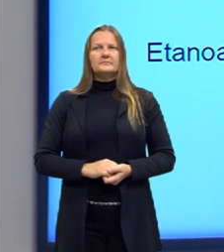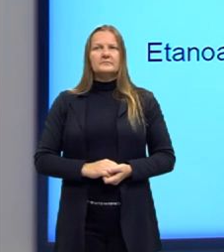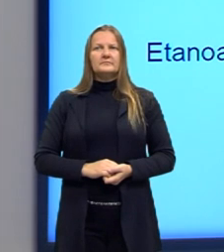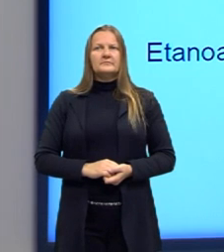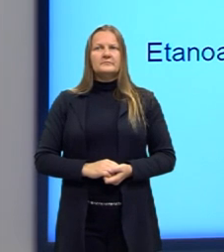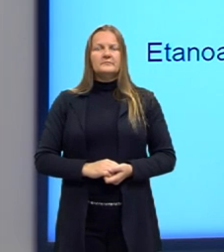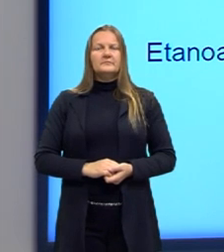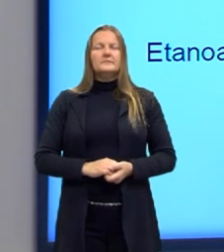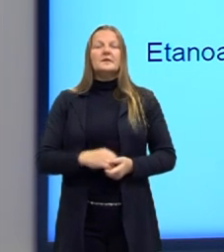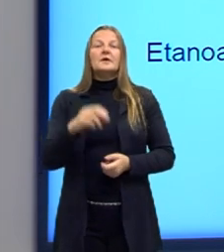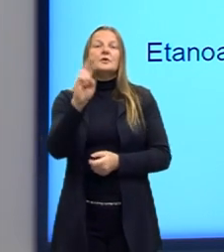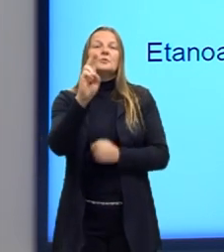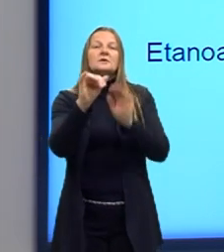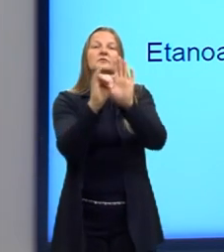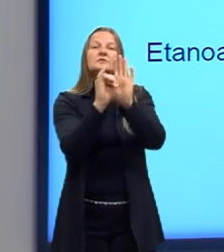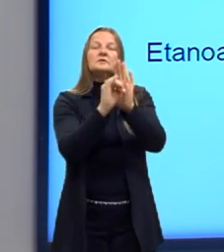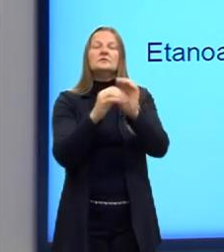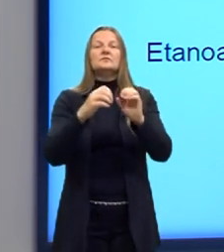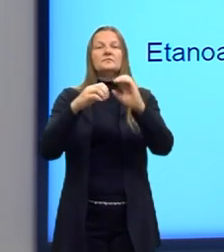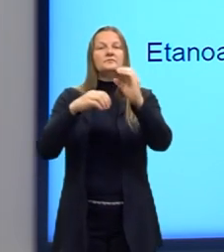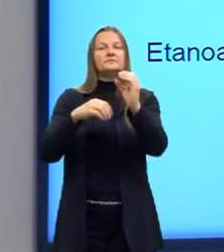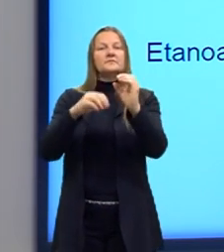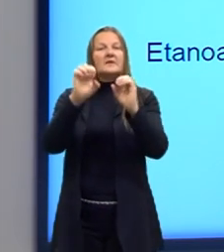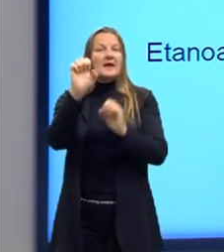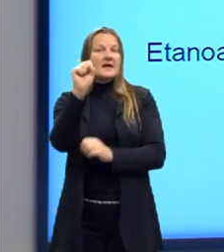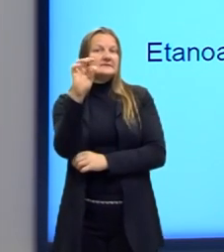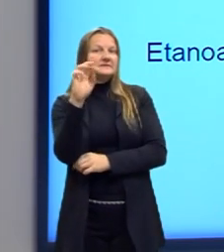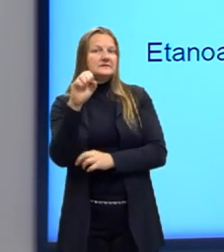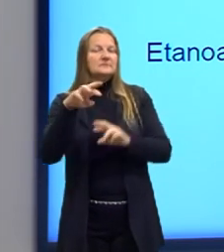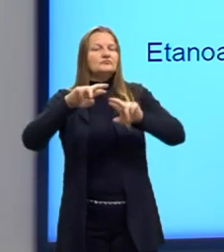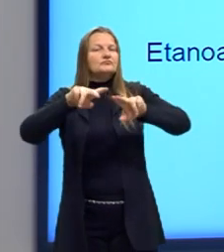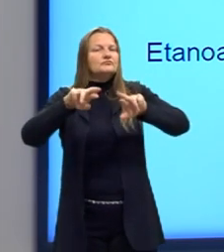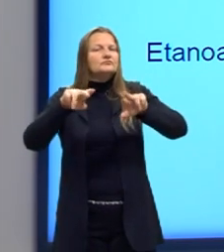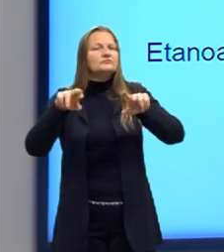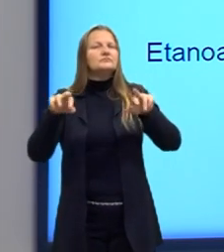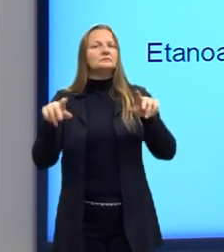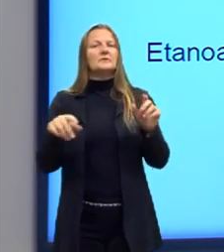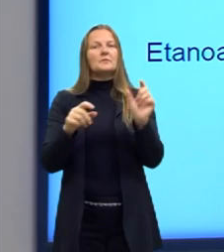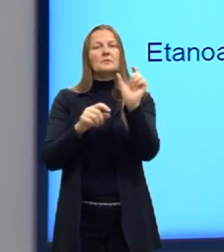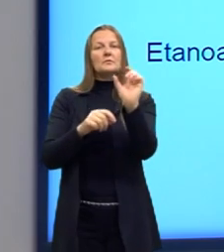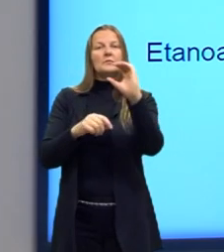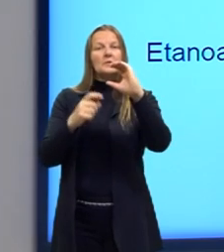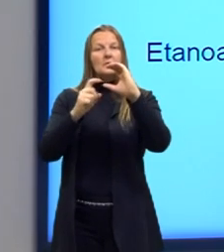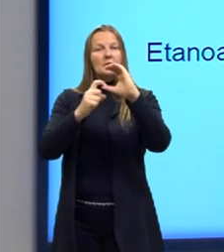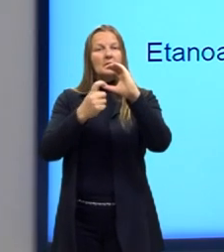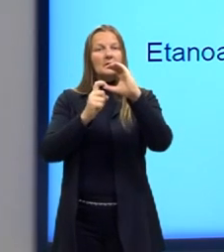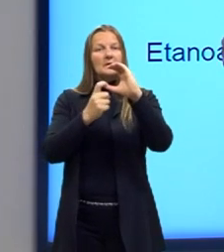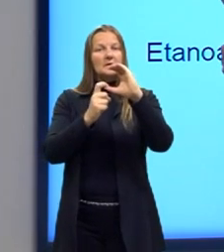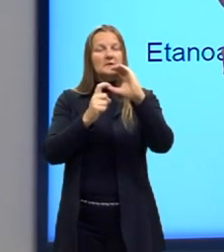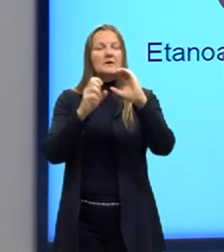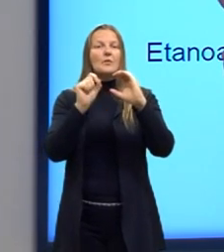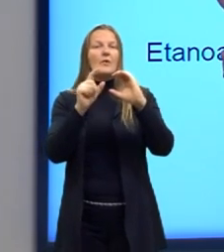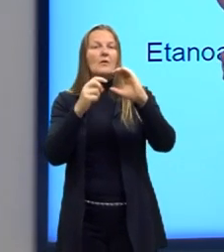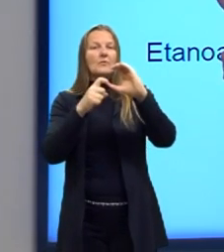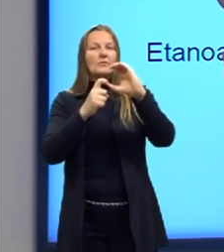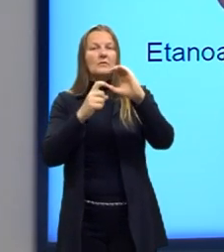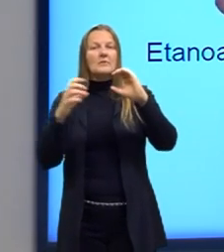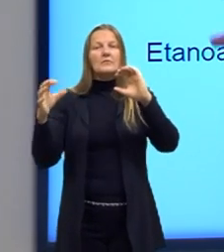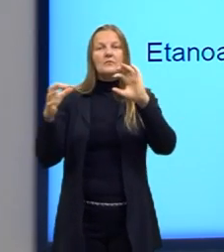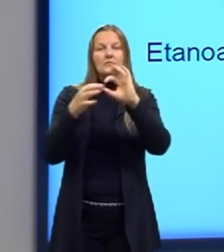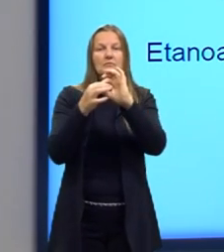A nomenclatura dos ésteres tem que levar em consideração a cadeia carbônica que está ligada na carbonila,